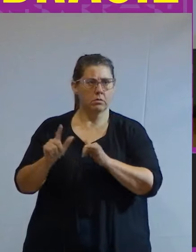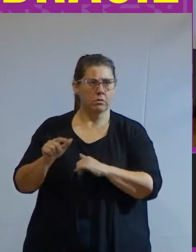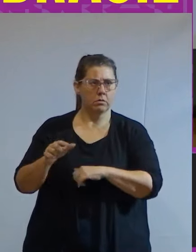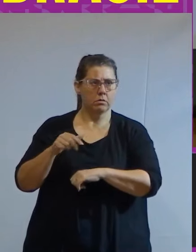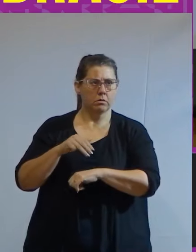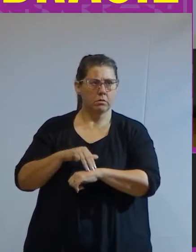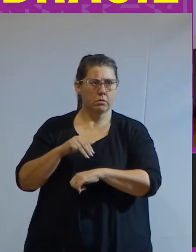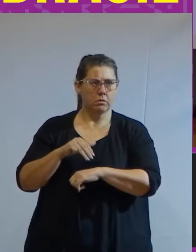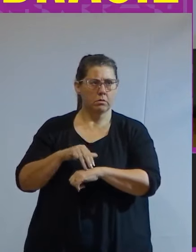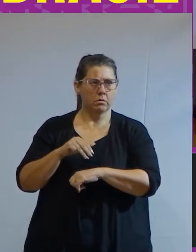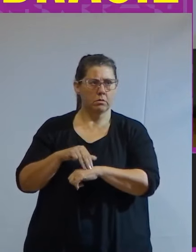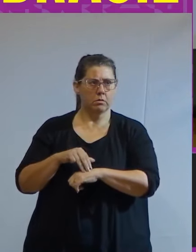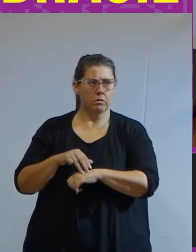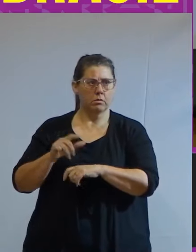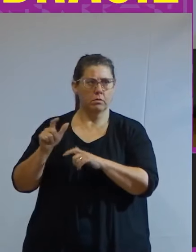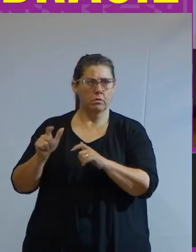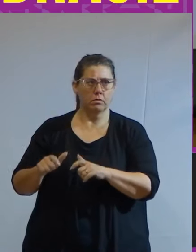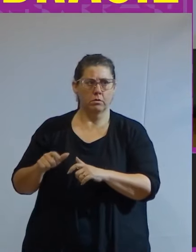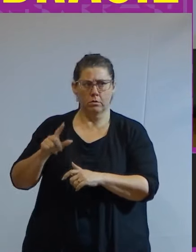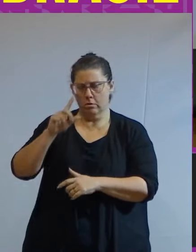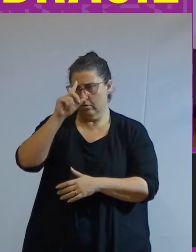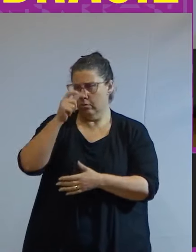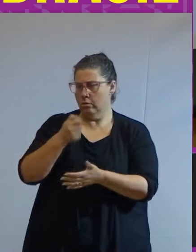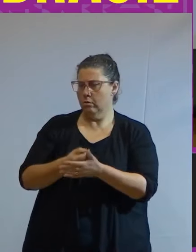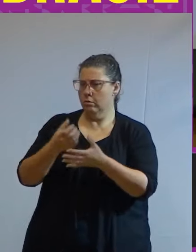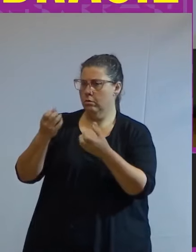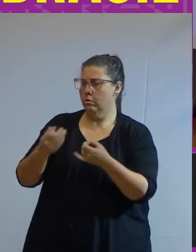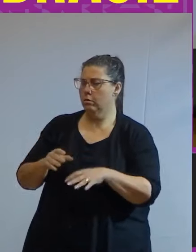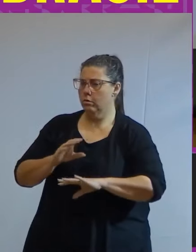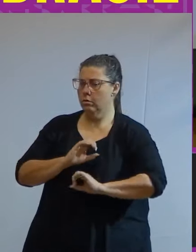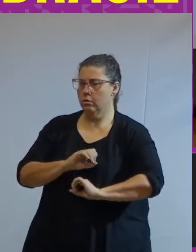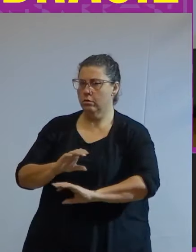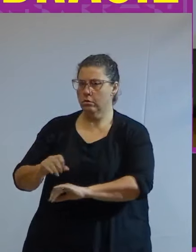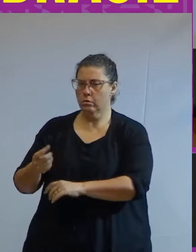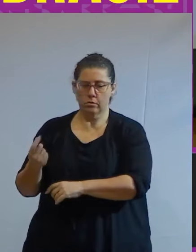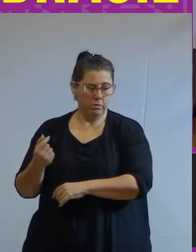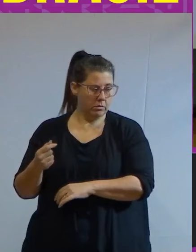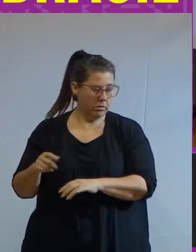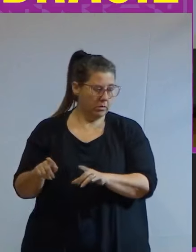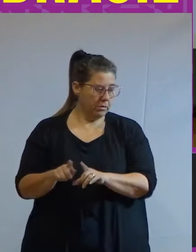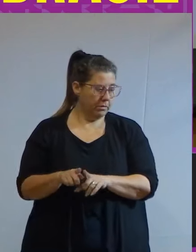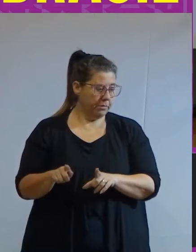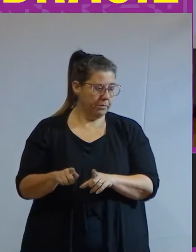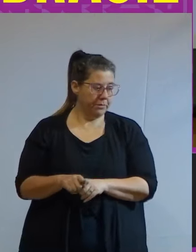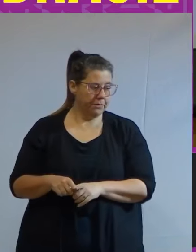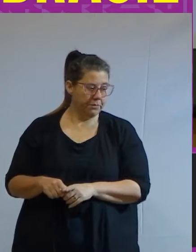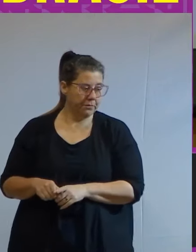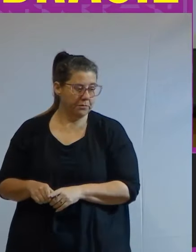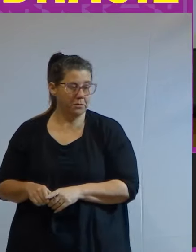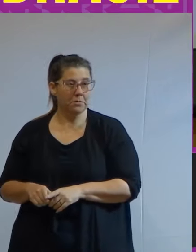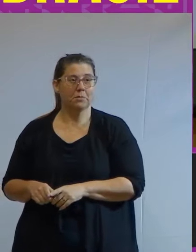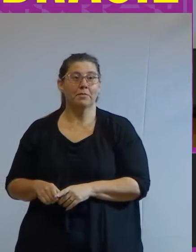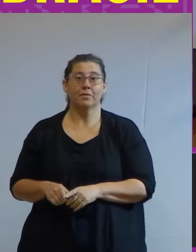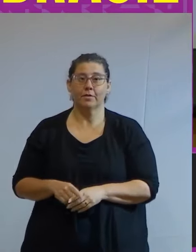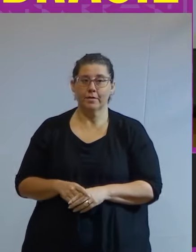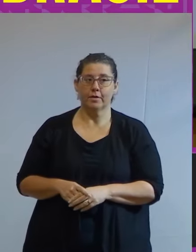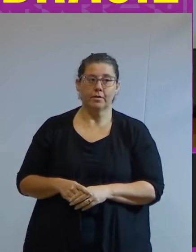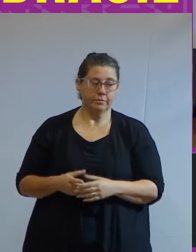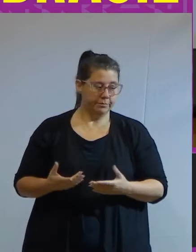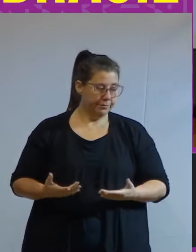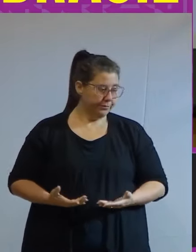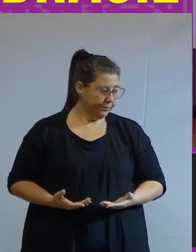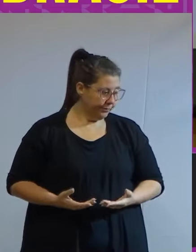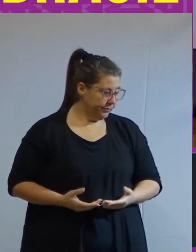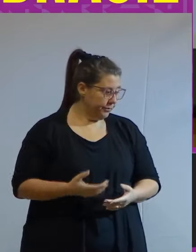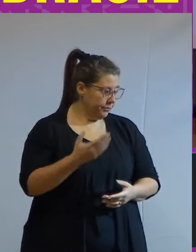momento onde eu decidi falar de educação financeira e decidi falar sobre finanças porque a gente sabe